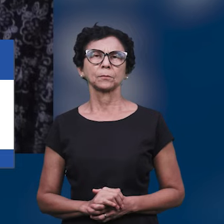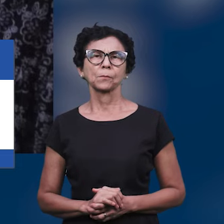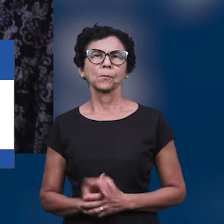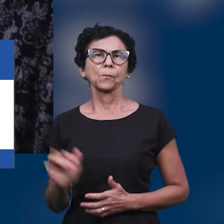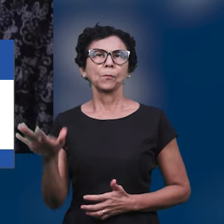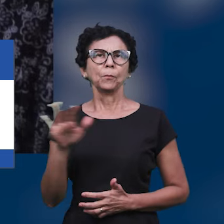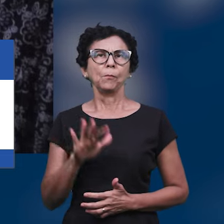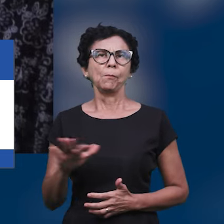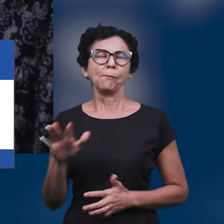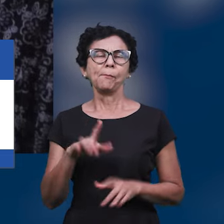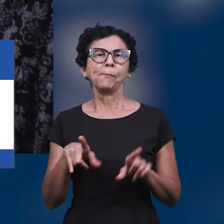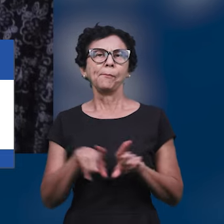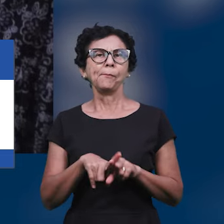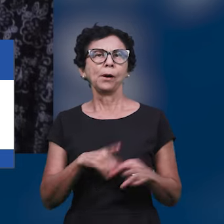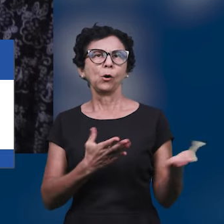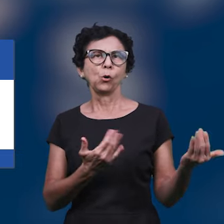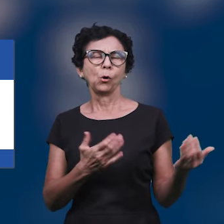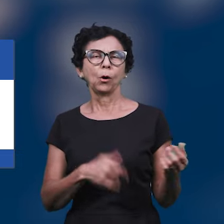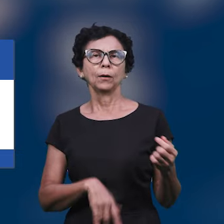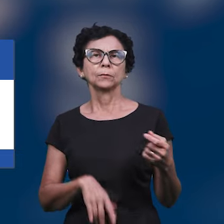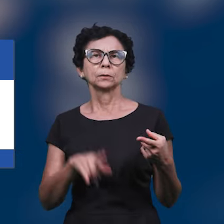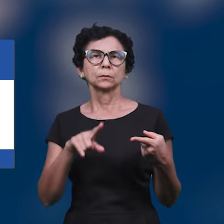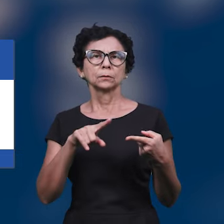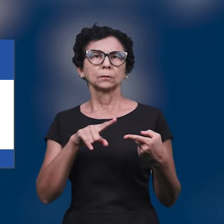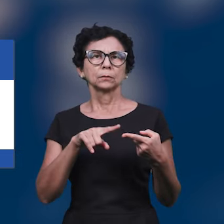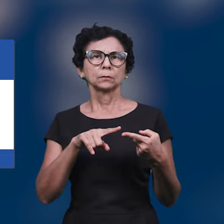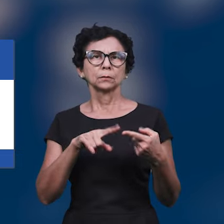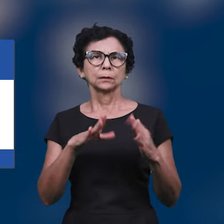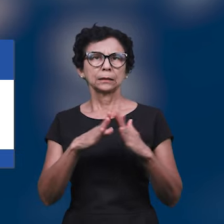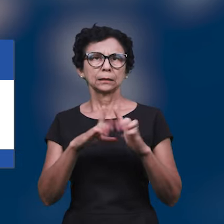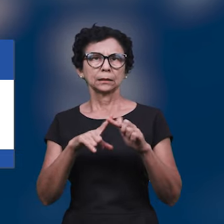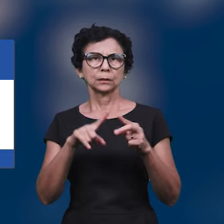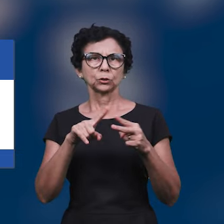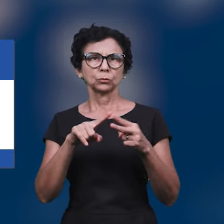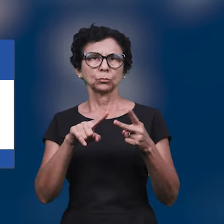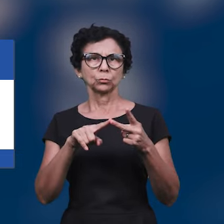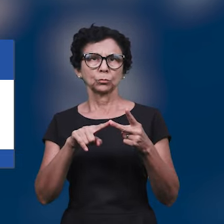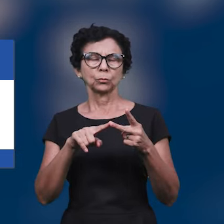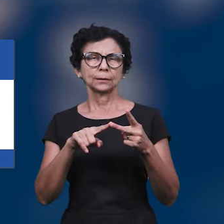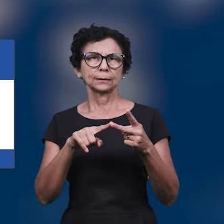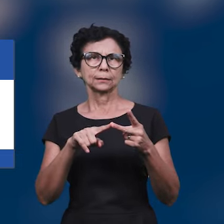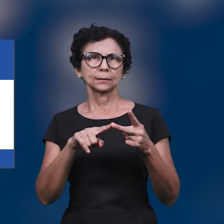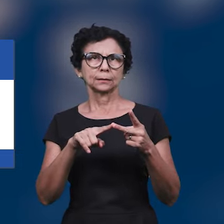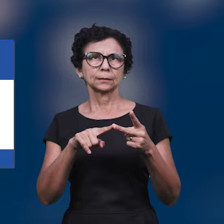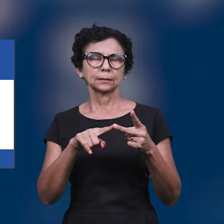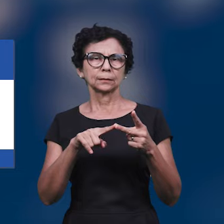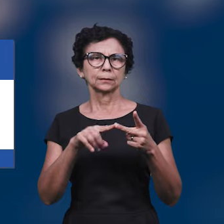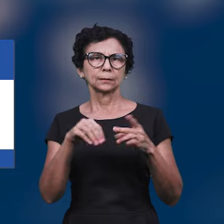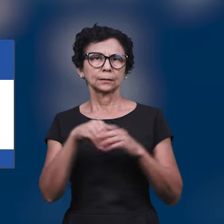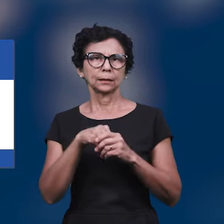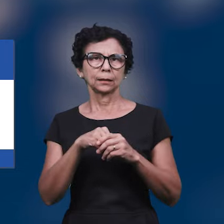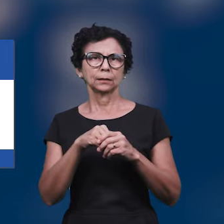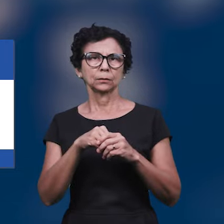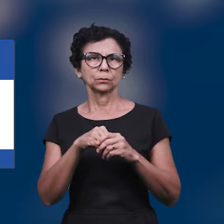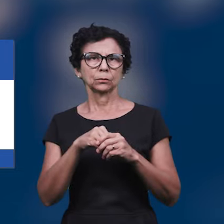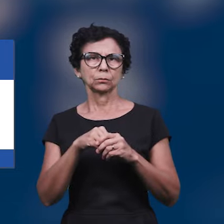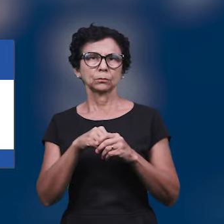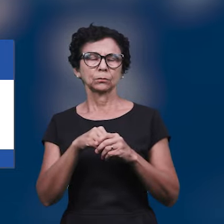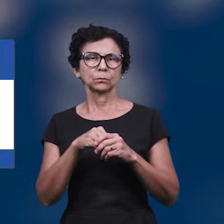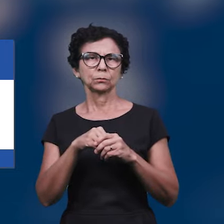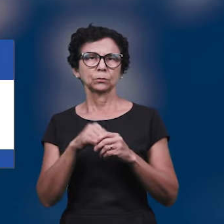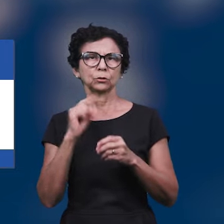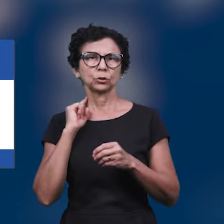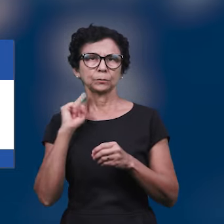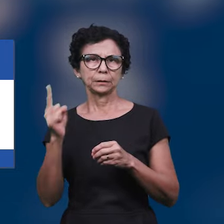Contagem. Estavam ali os jovens das igrejas Jardim e bairro Dumaville, na cidade de Esmeraldas,